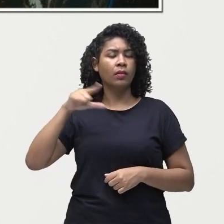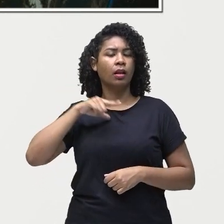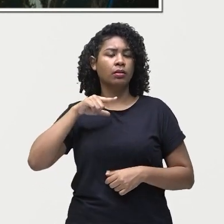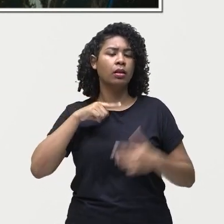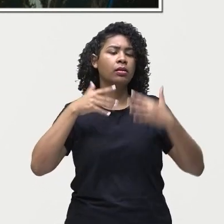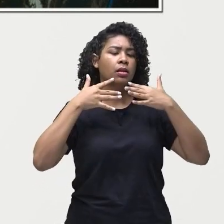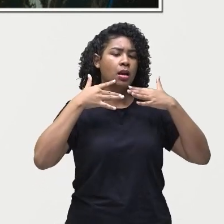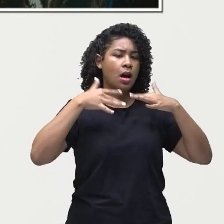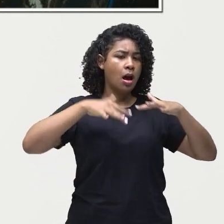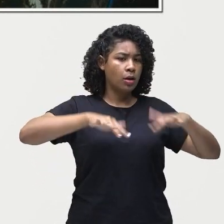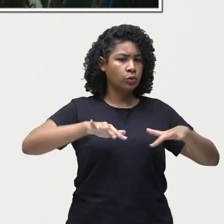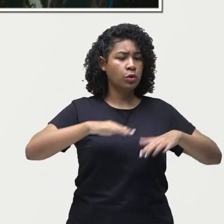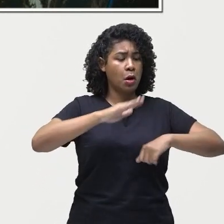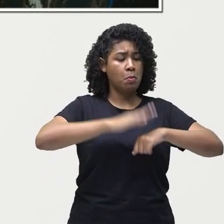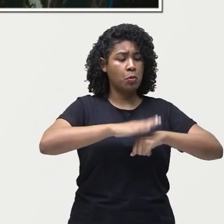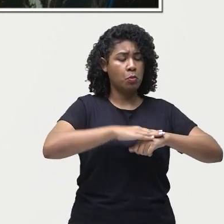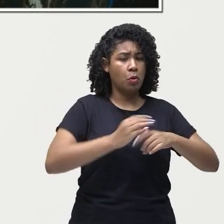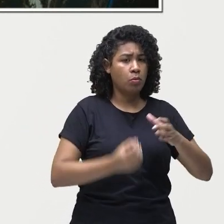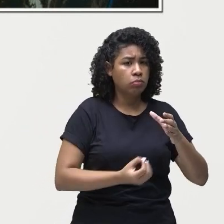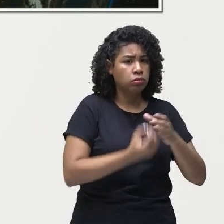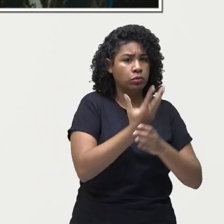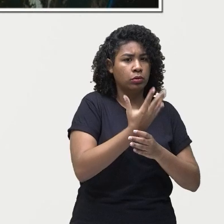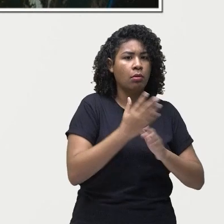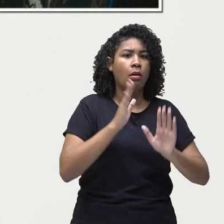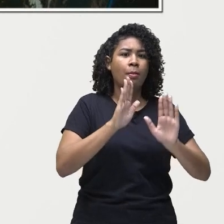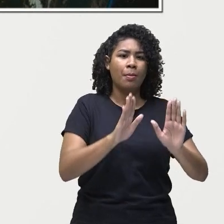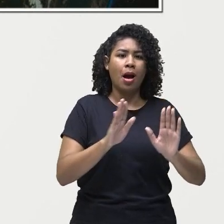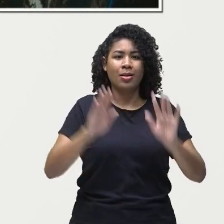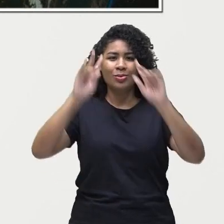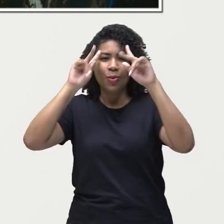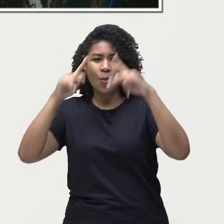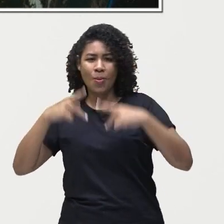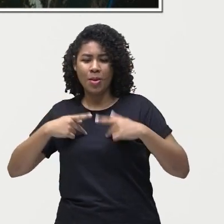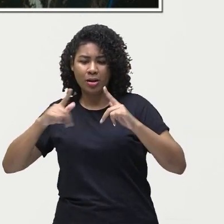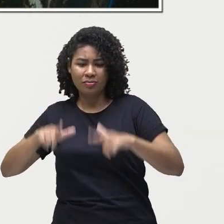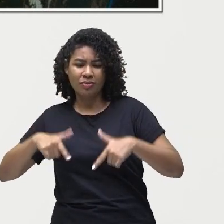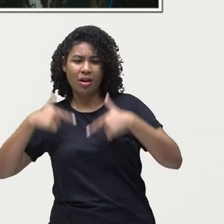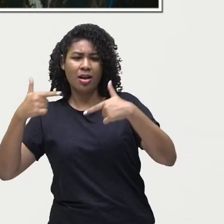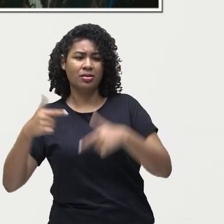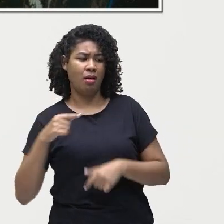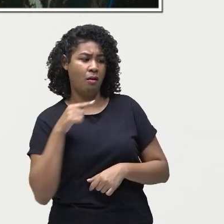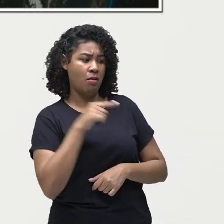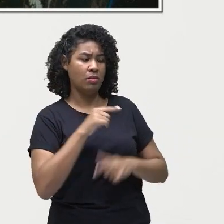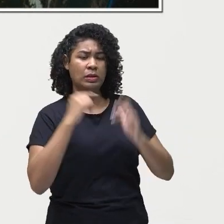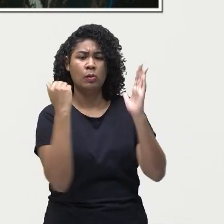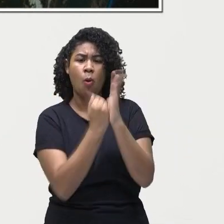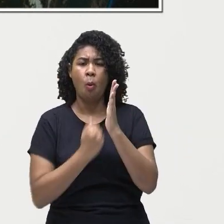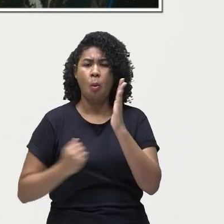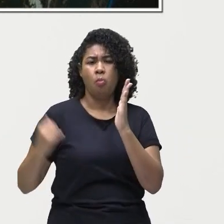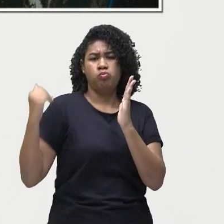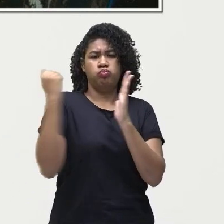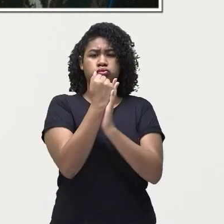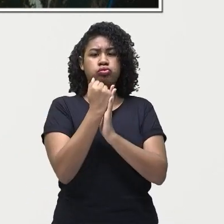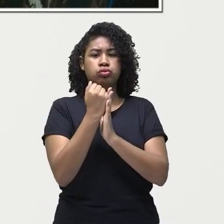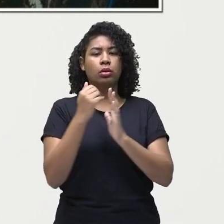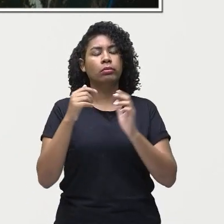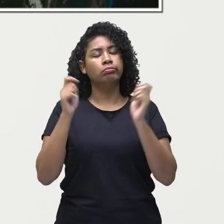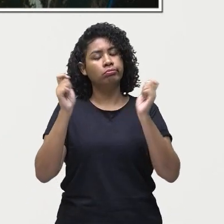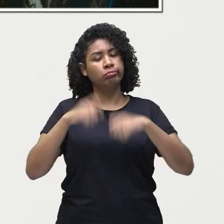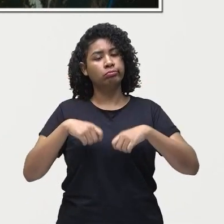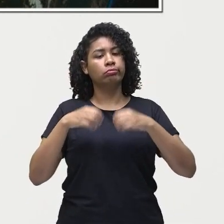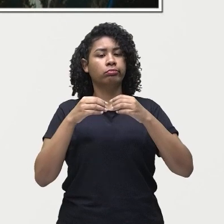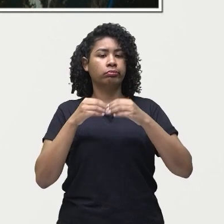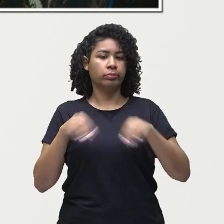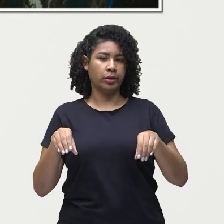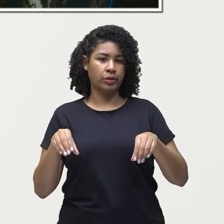porém se tornam excessivos pela ação humana observe aí nas imagens a